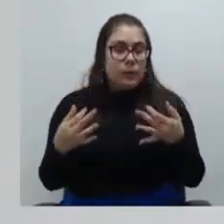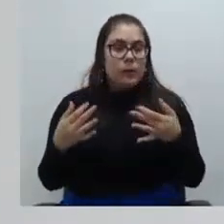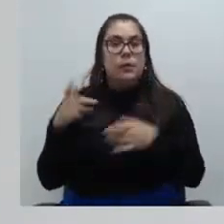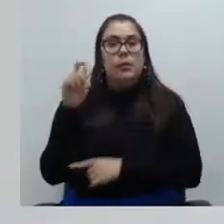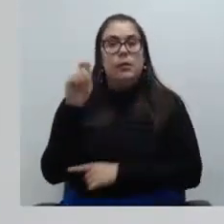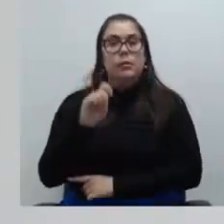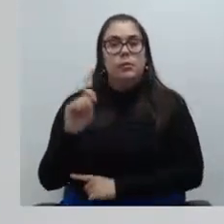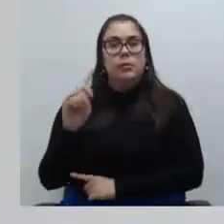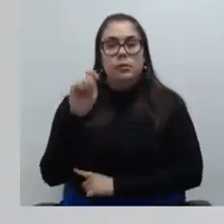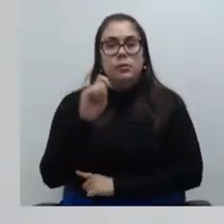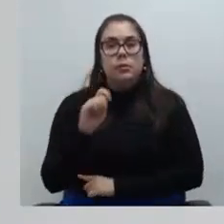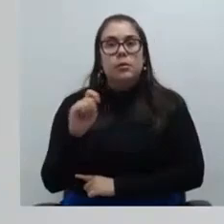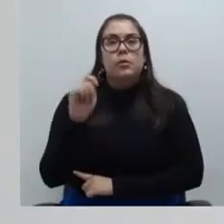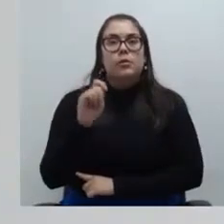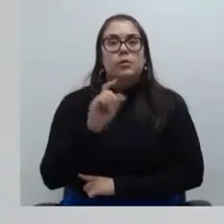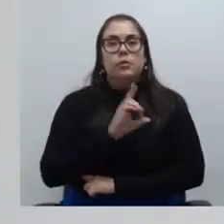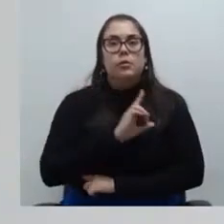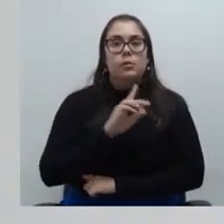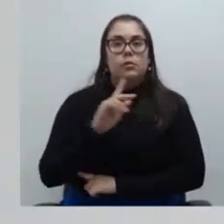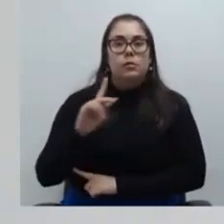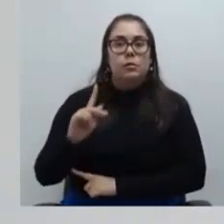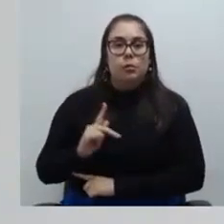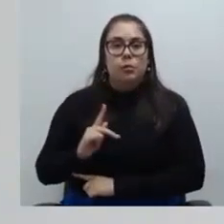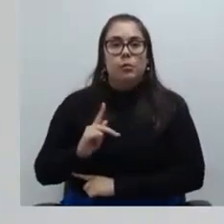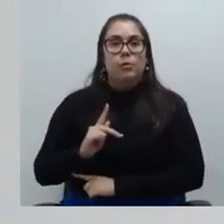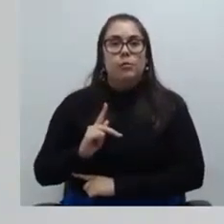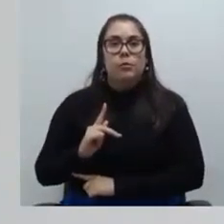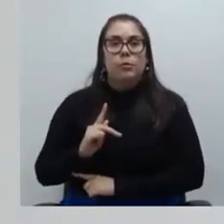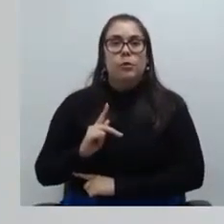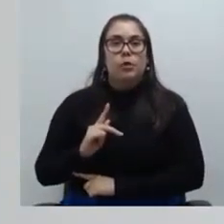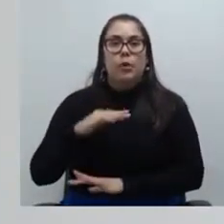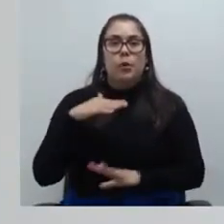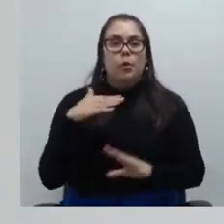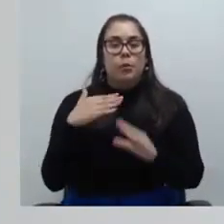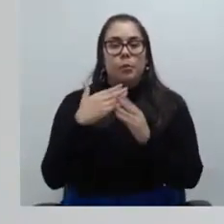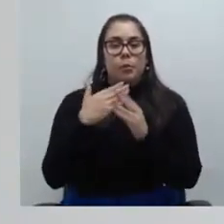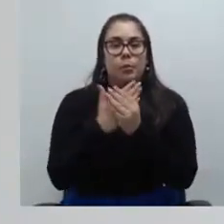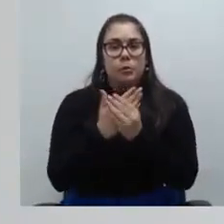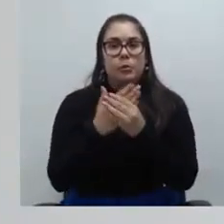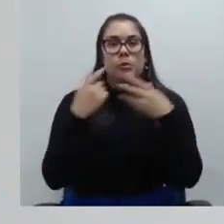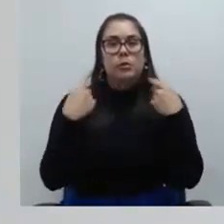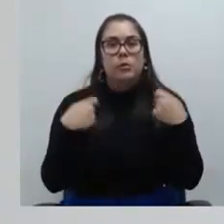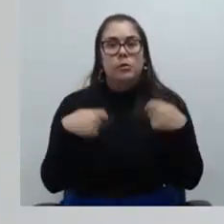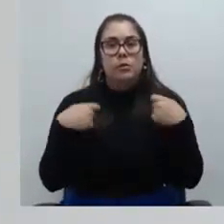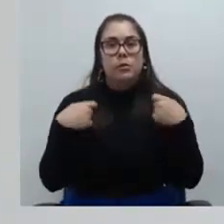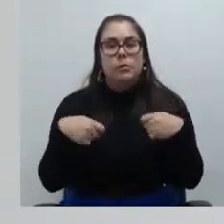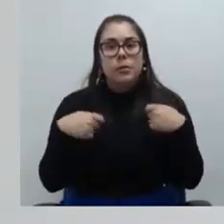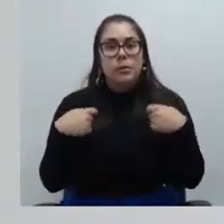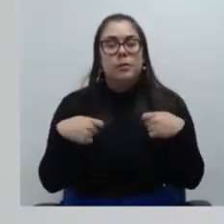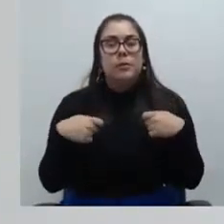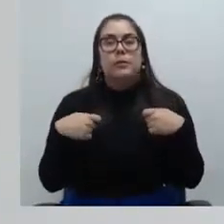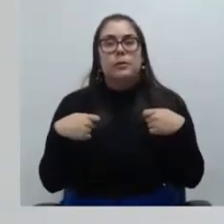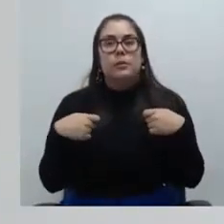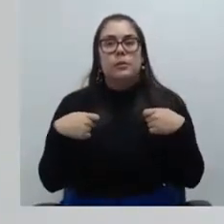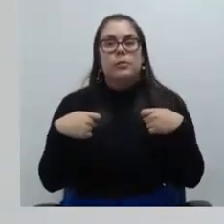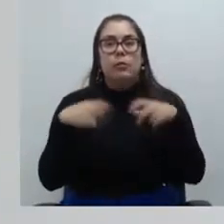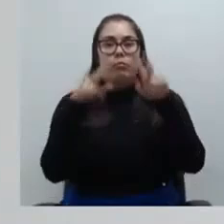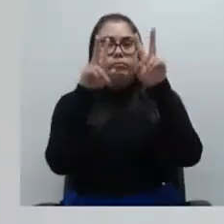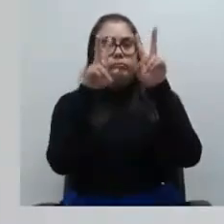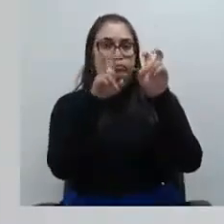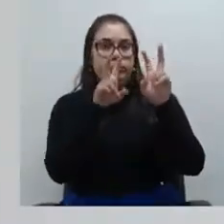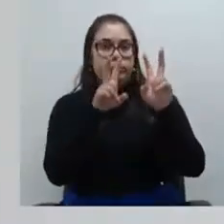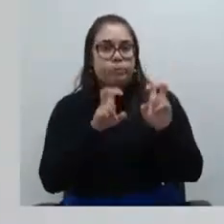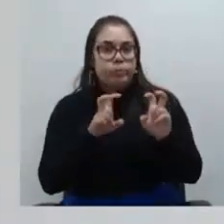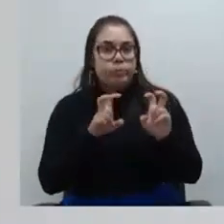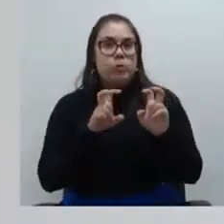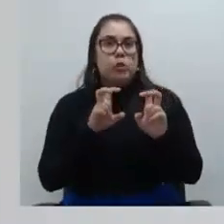associação dos defensores e defensoras públicas é um processo que exige diversas questões não